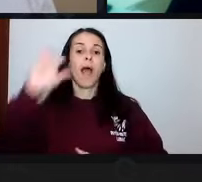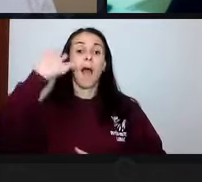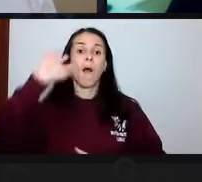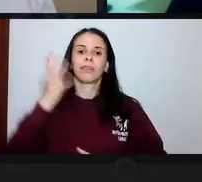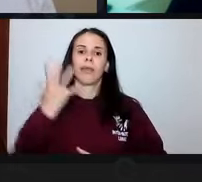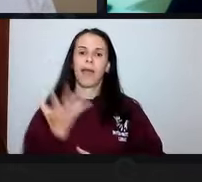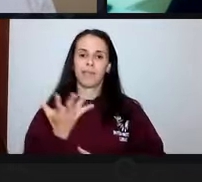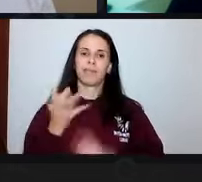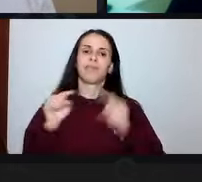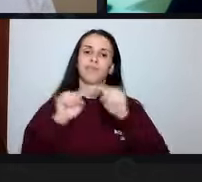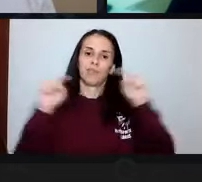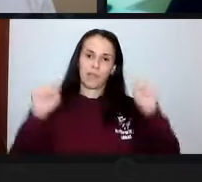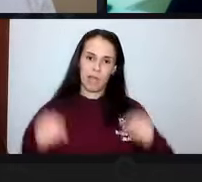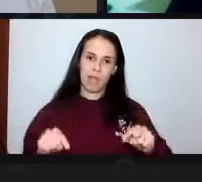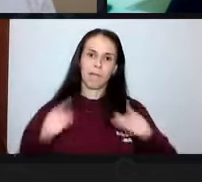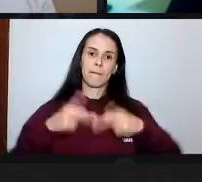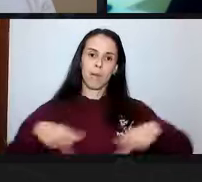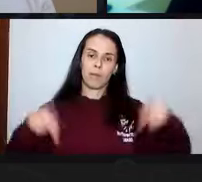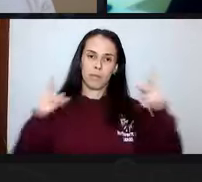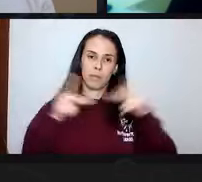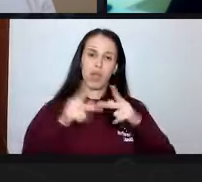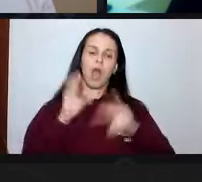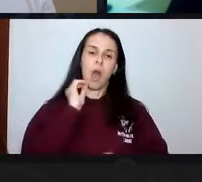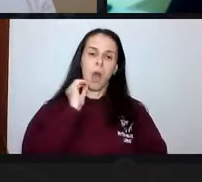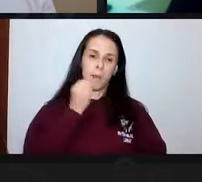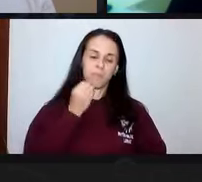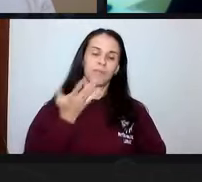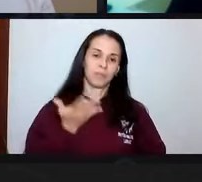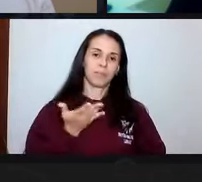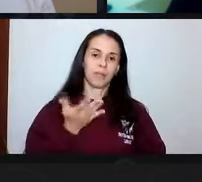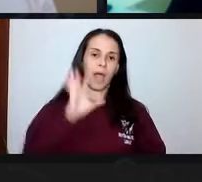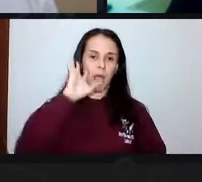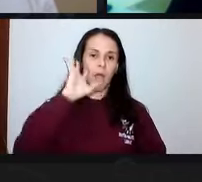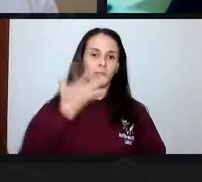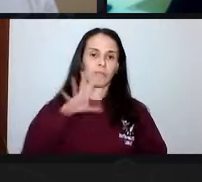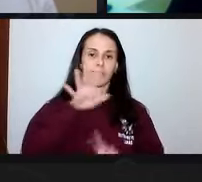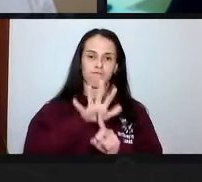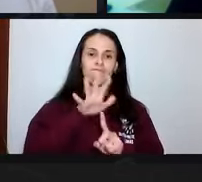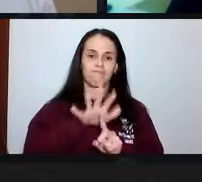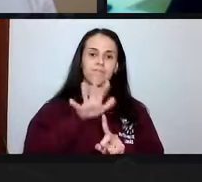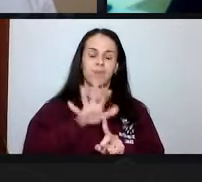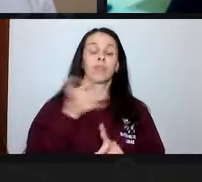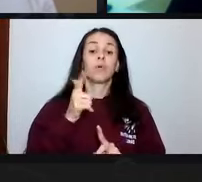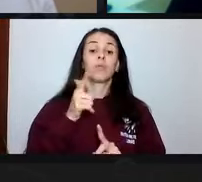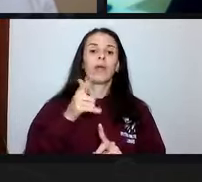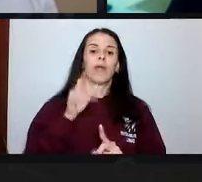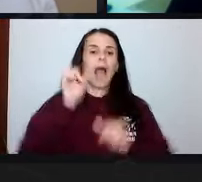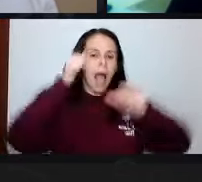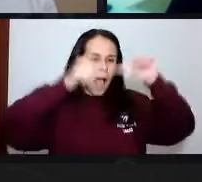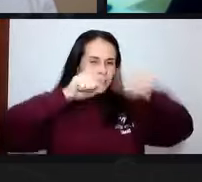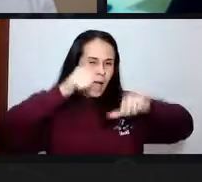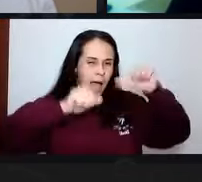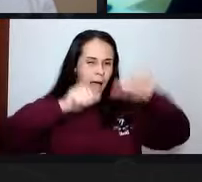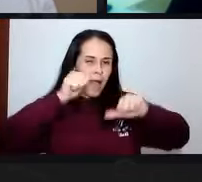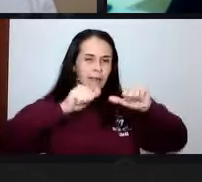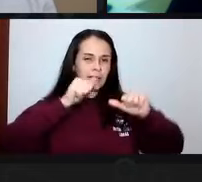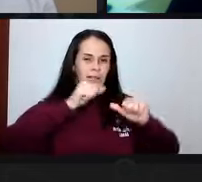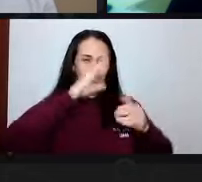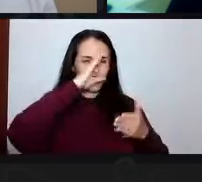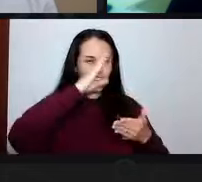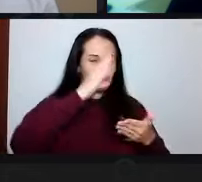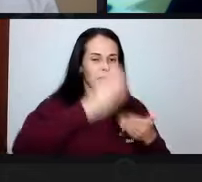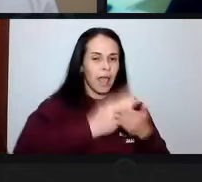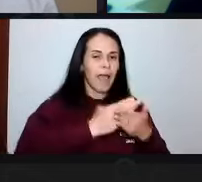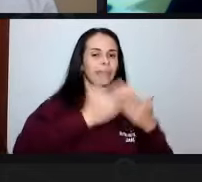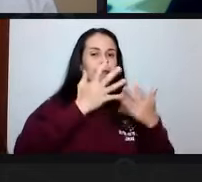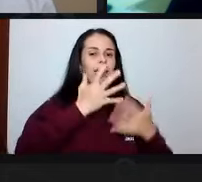ao serviço público. Não há uma análise sincera sobre o serviço público no país. Nós